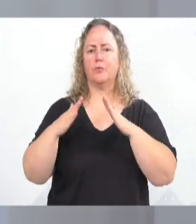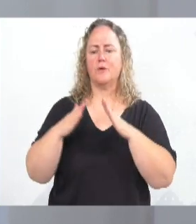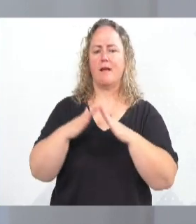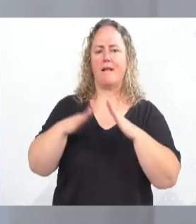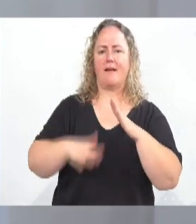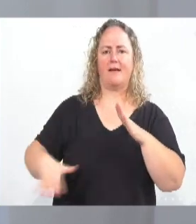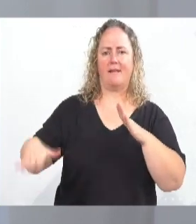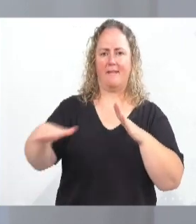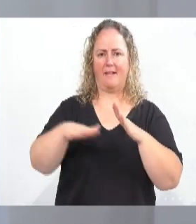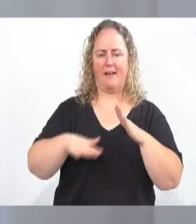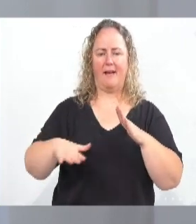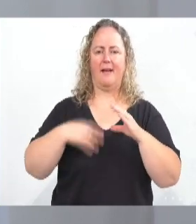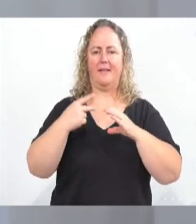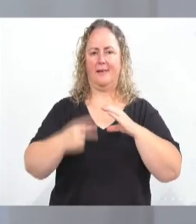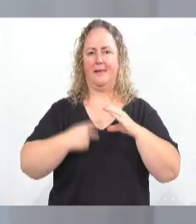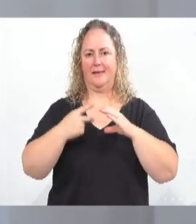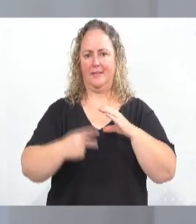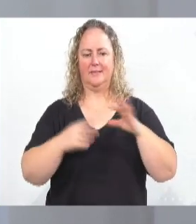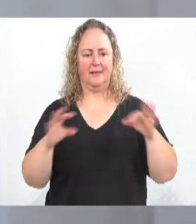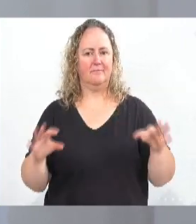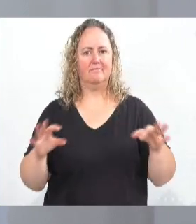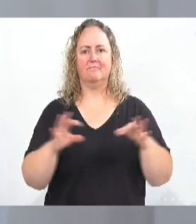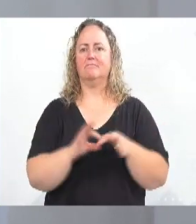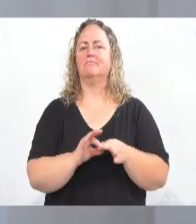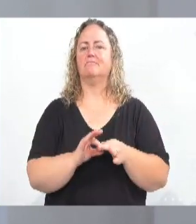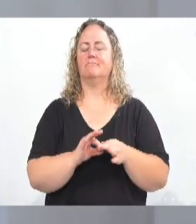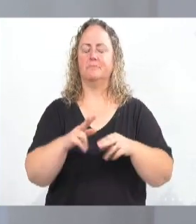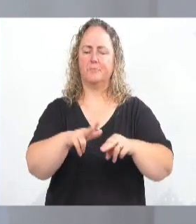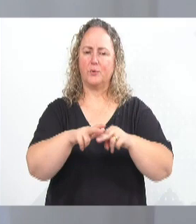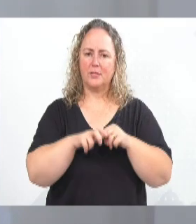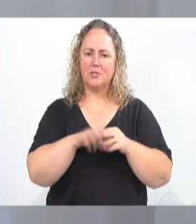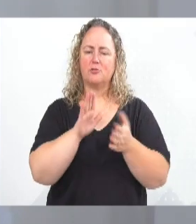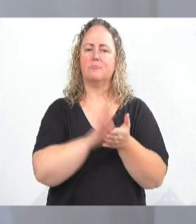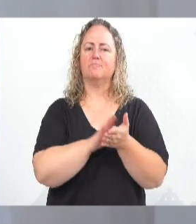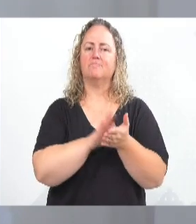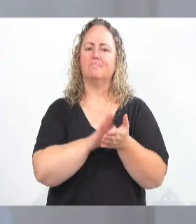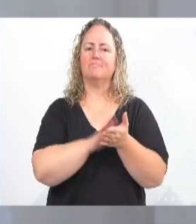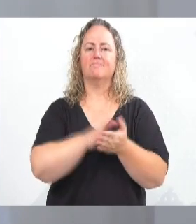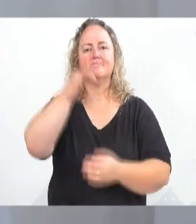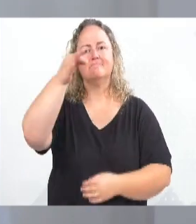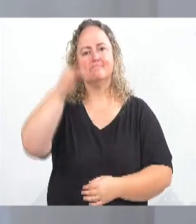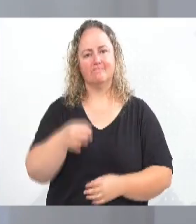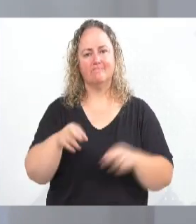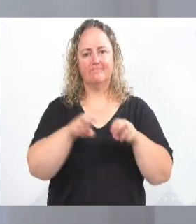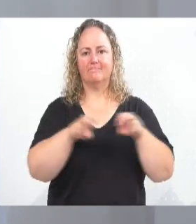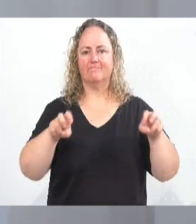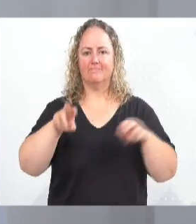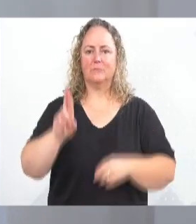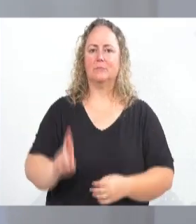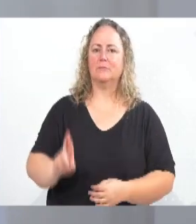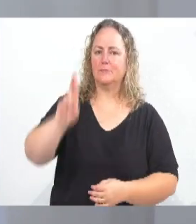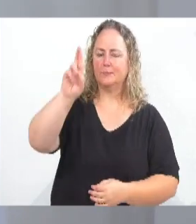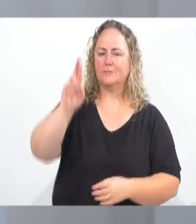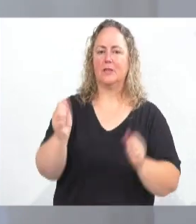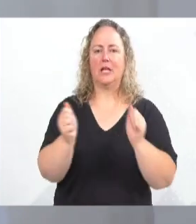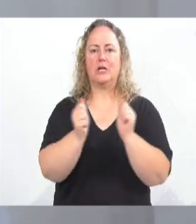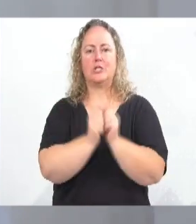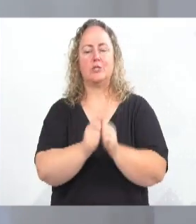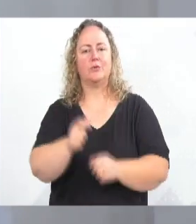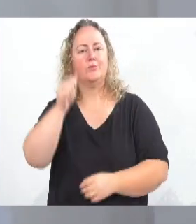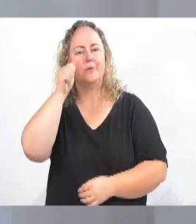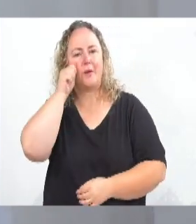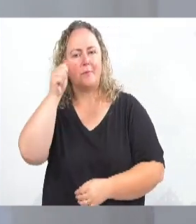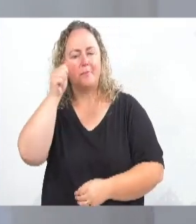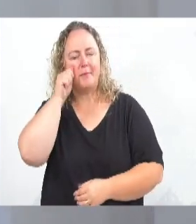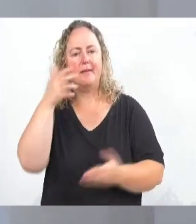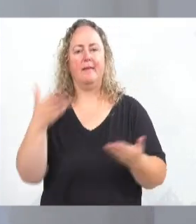Povo, do Legislativo. Então, aqui, eu quero parabenizar a mesa diretora, através do presidente Almir, toda a mesa